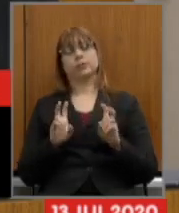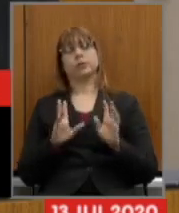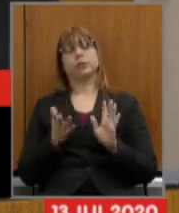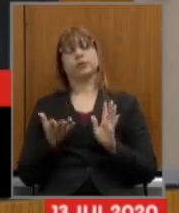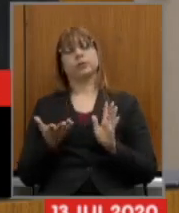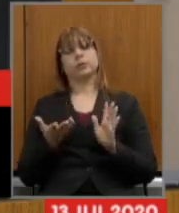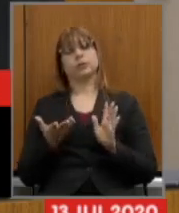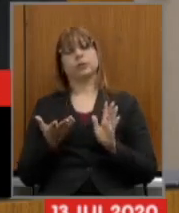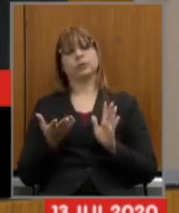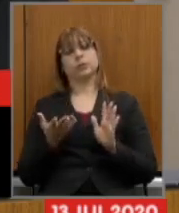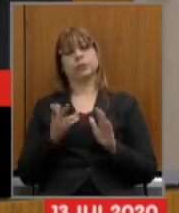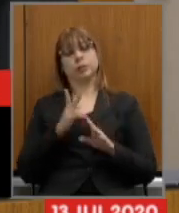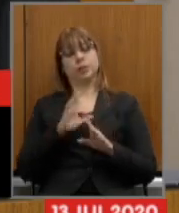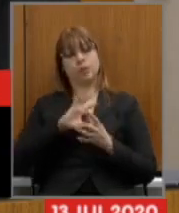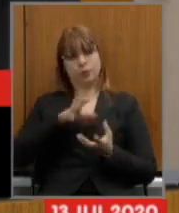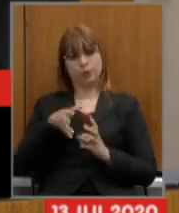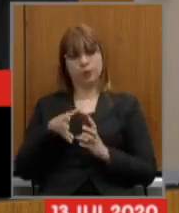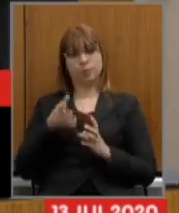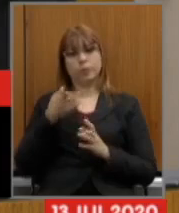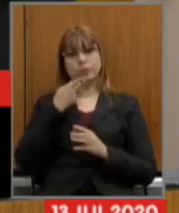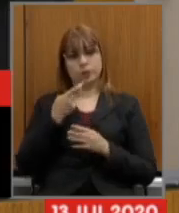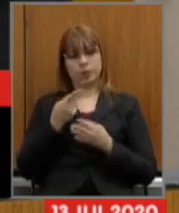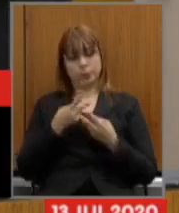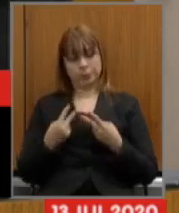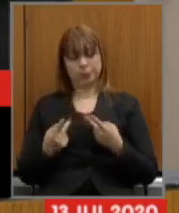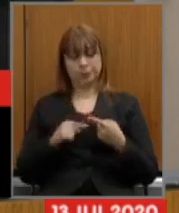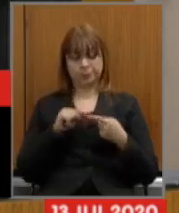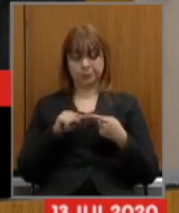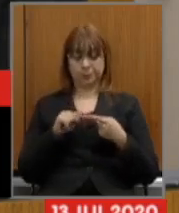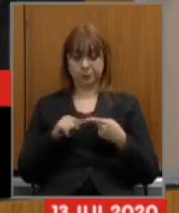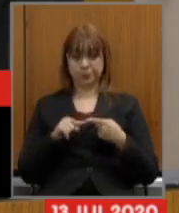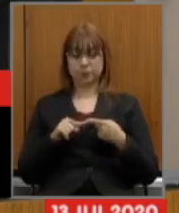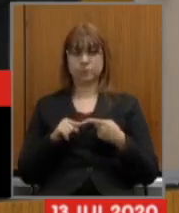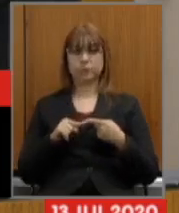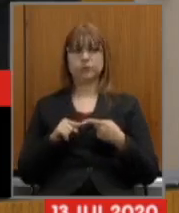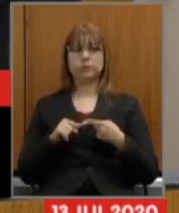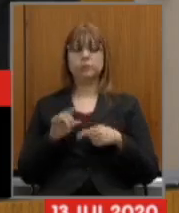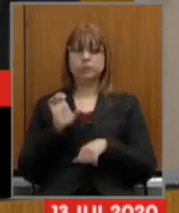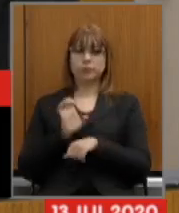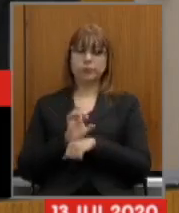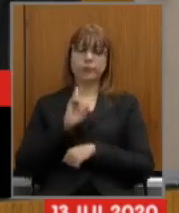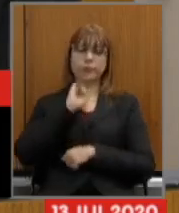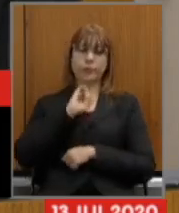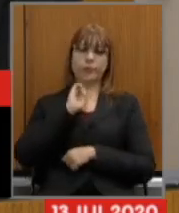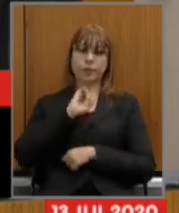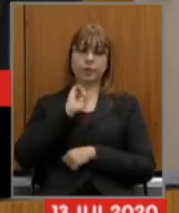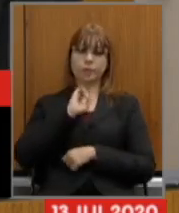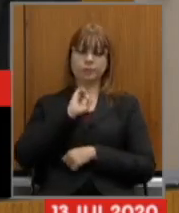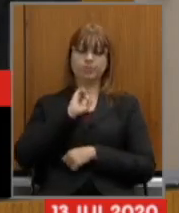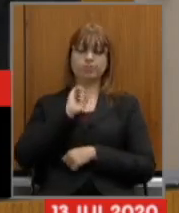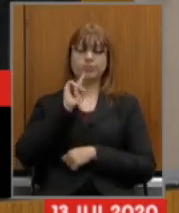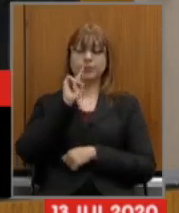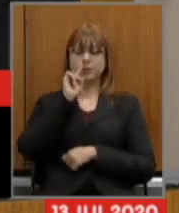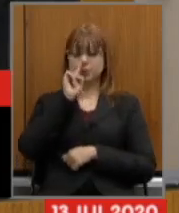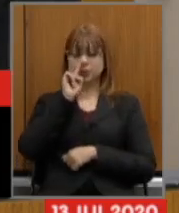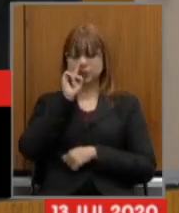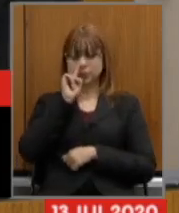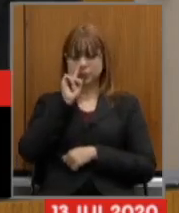então primeiro o estado de Minas Gerais está em grave